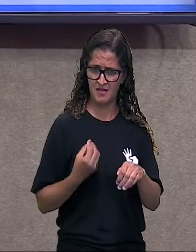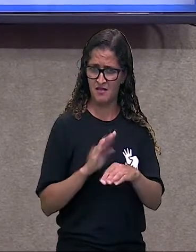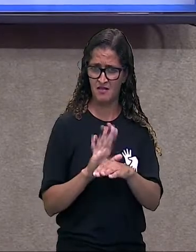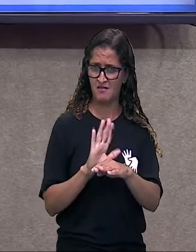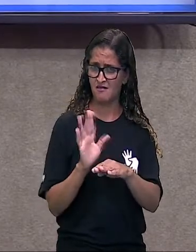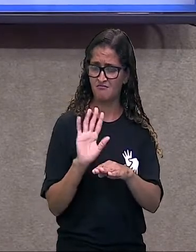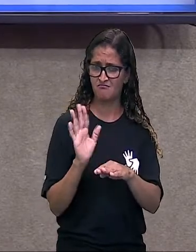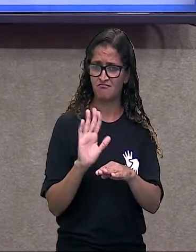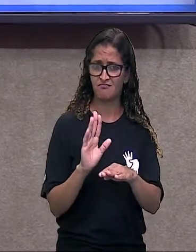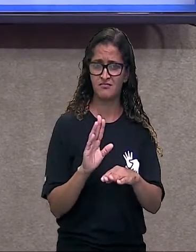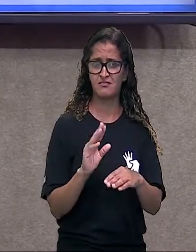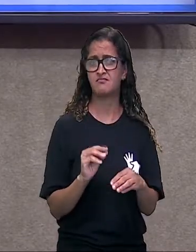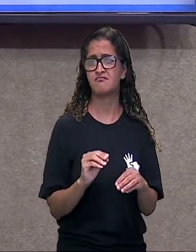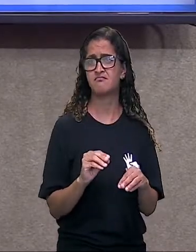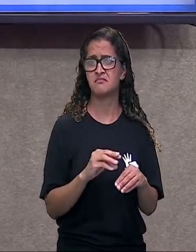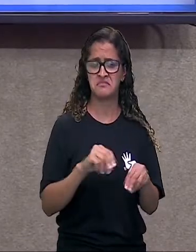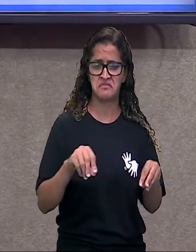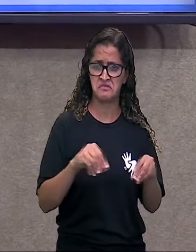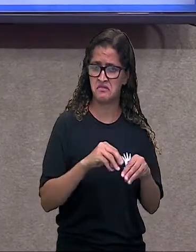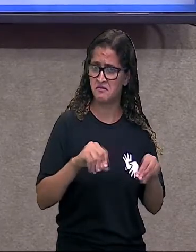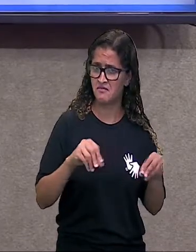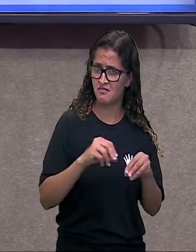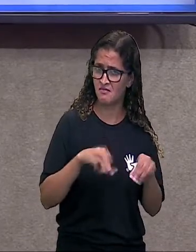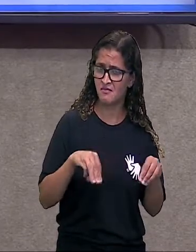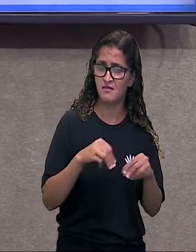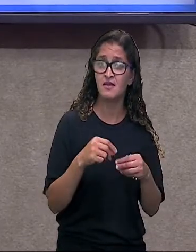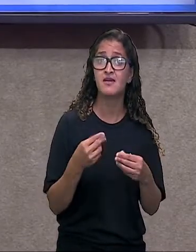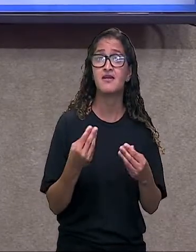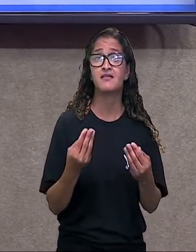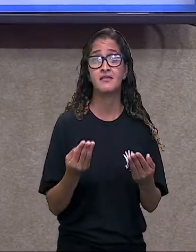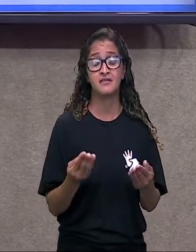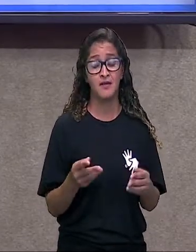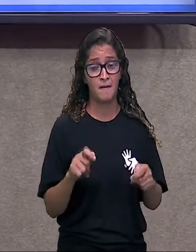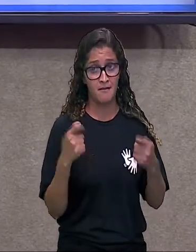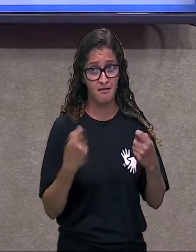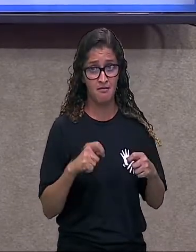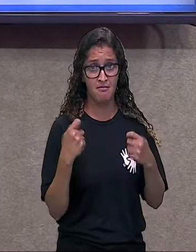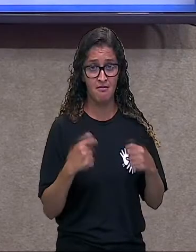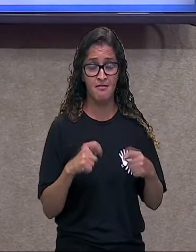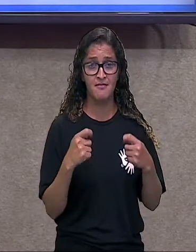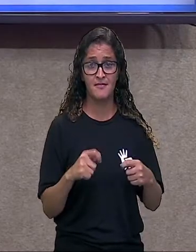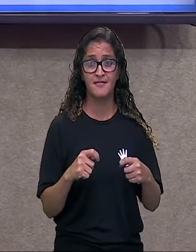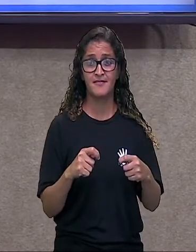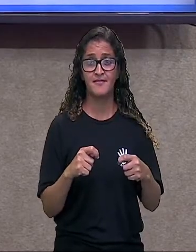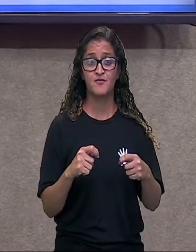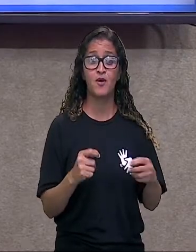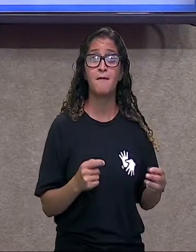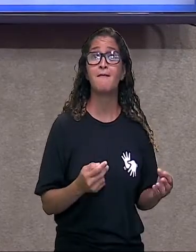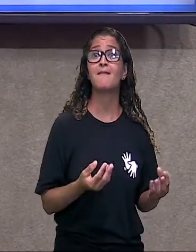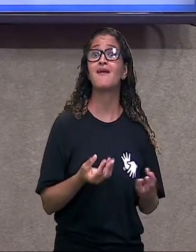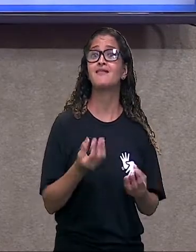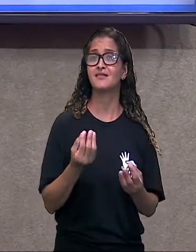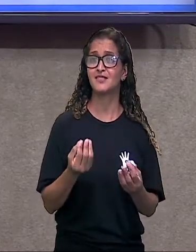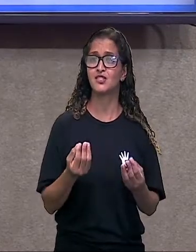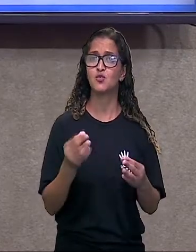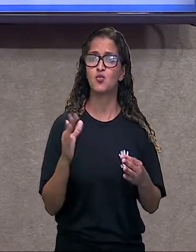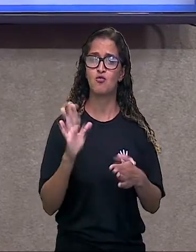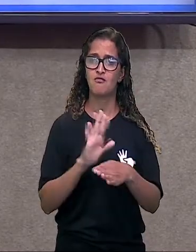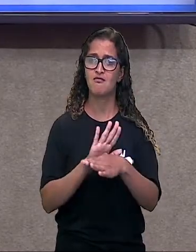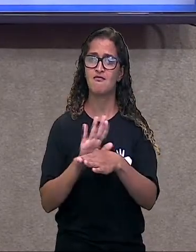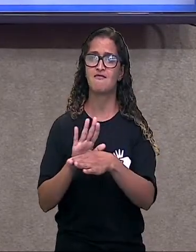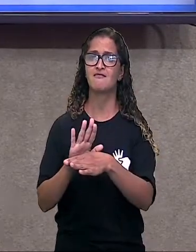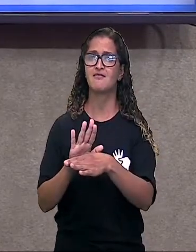precisamos de minerais pra sobreviver. Nós precisamos para o nosso conforto.